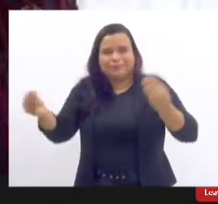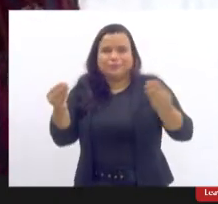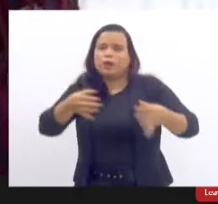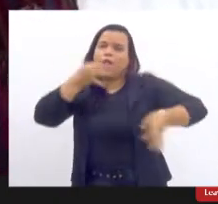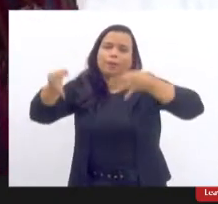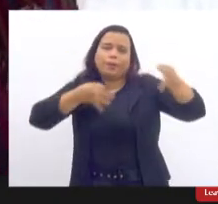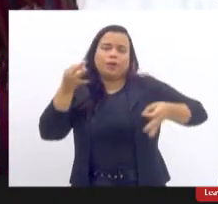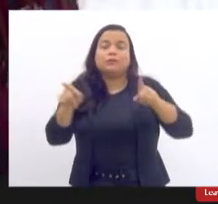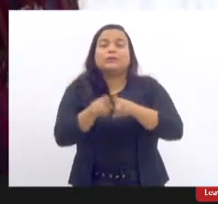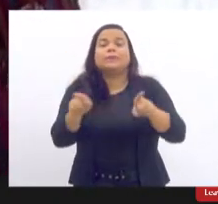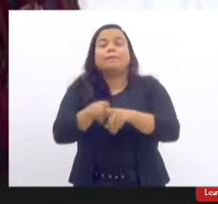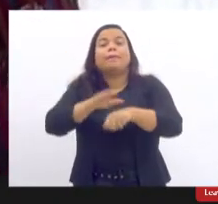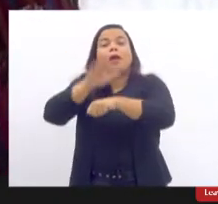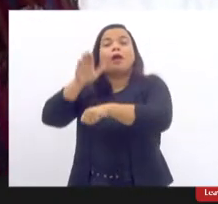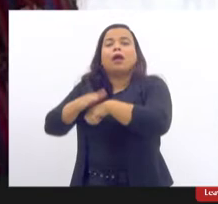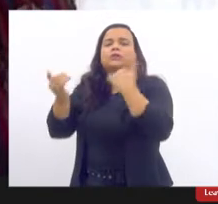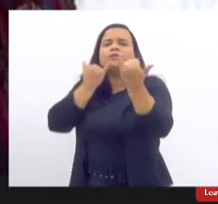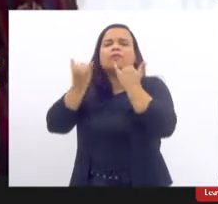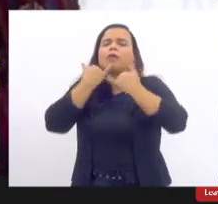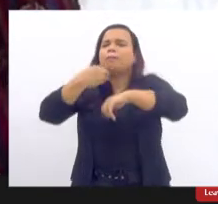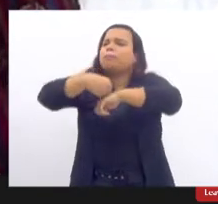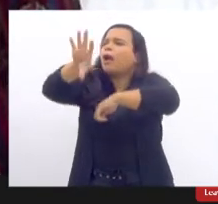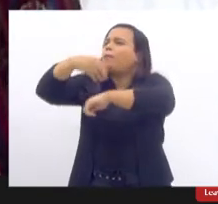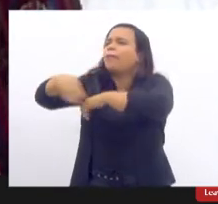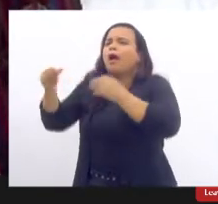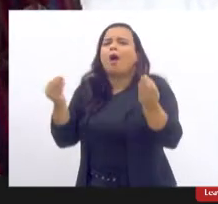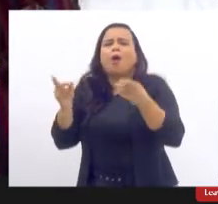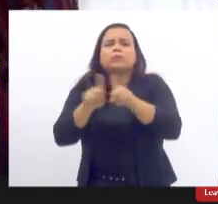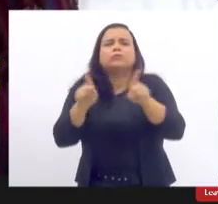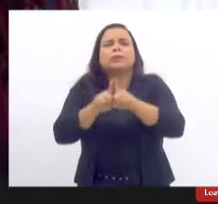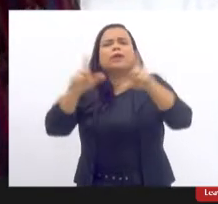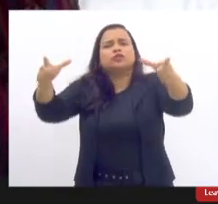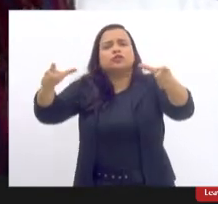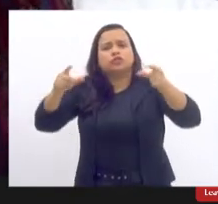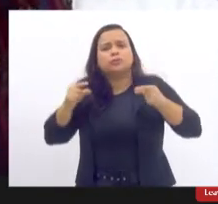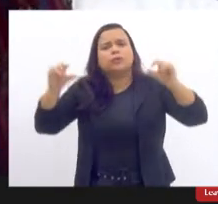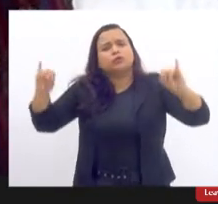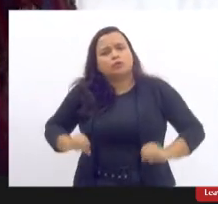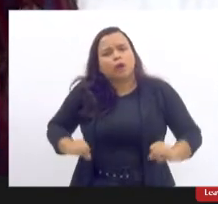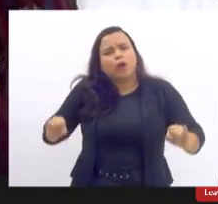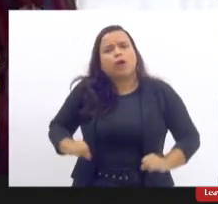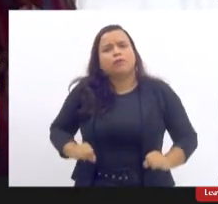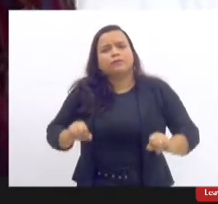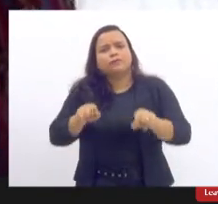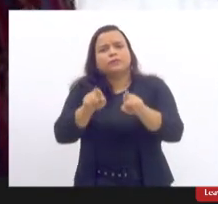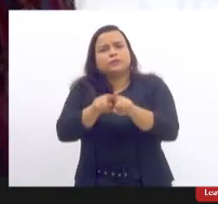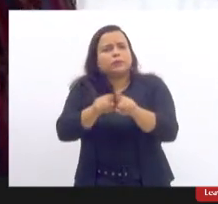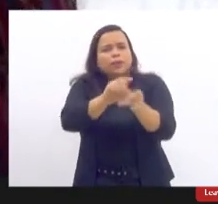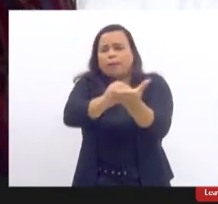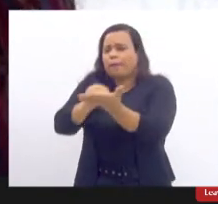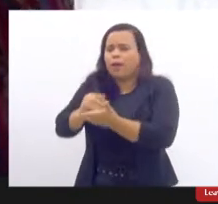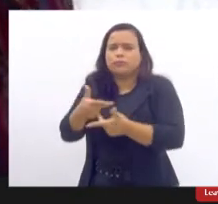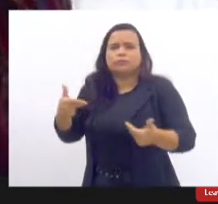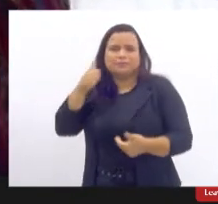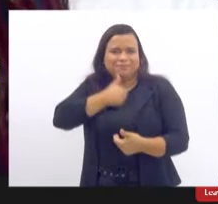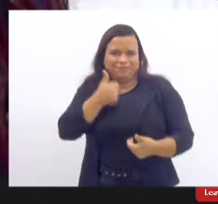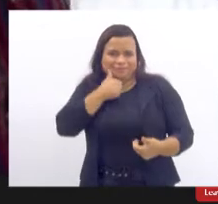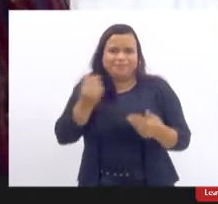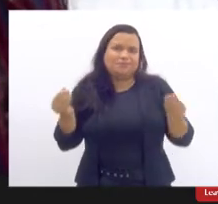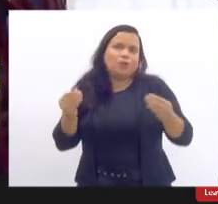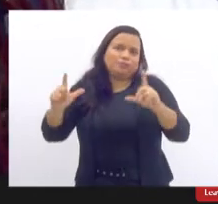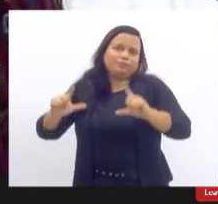e diminuir o sofrimento e a desassistência dessas mulheres? Eu vou começar...